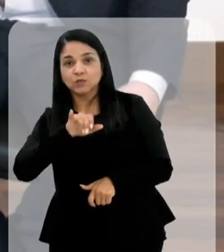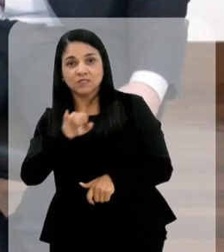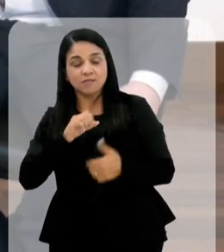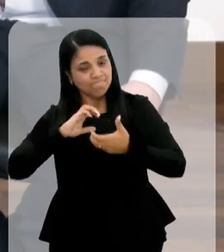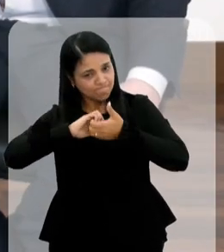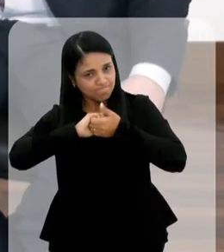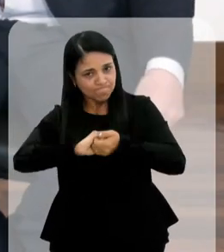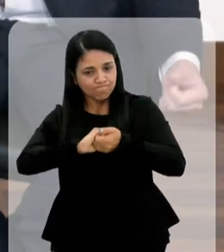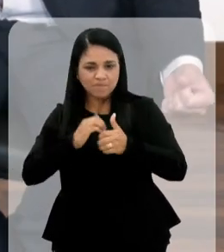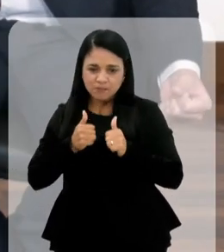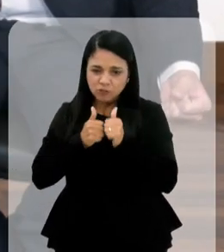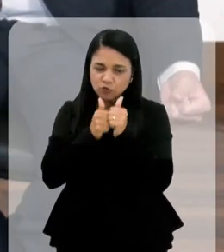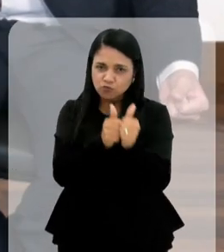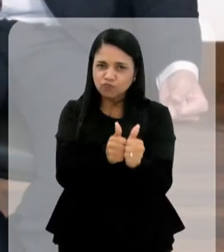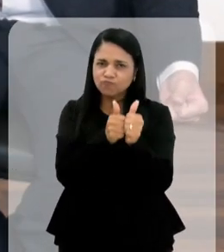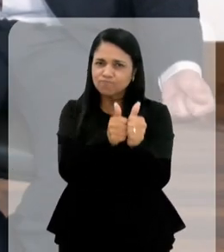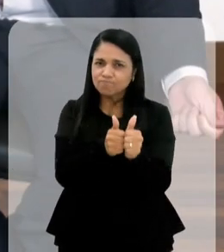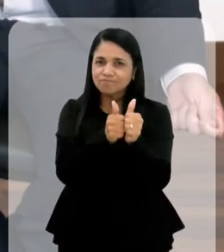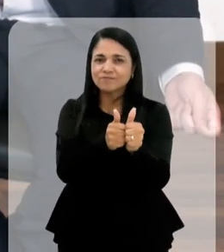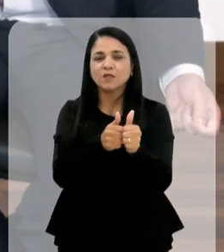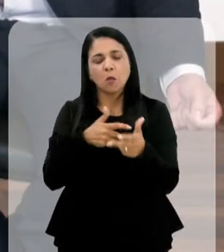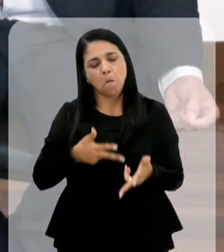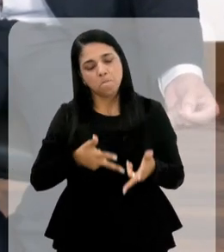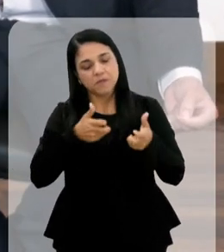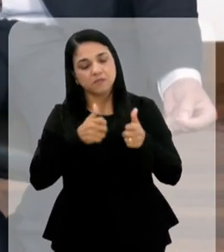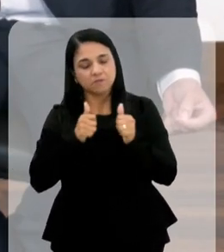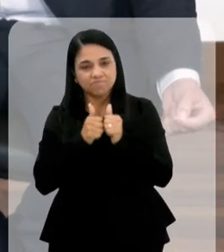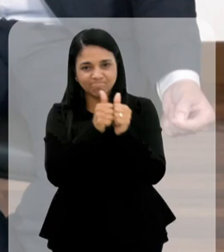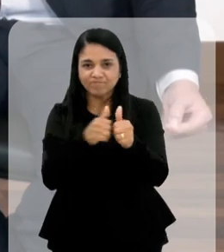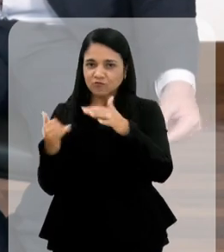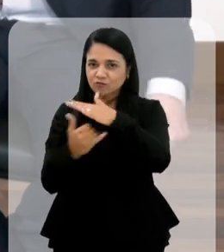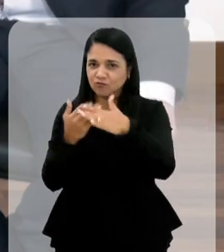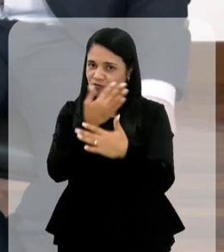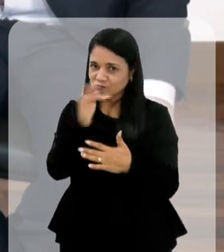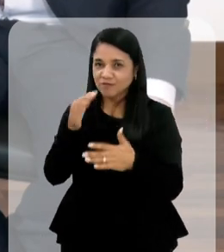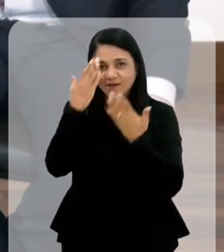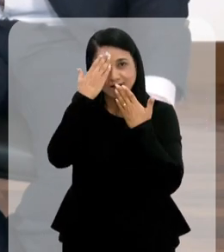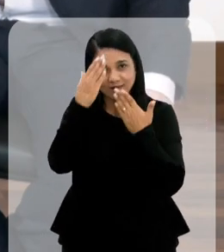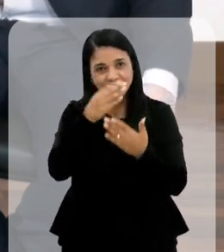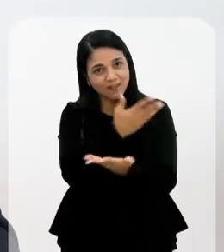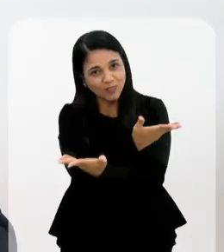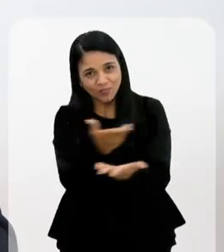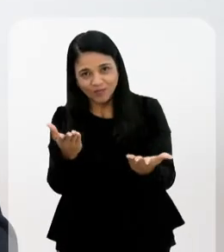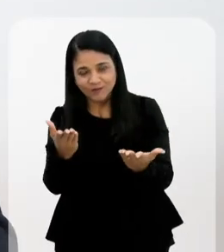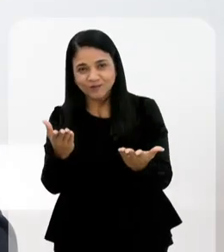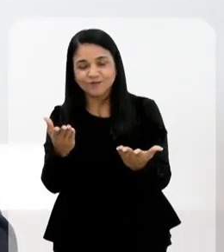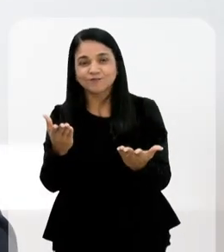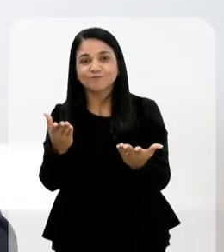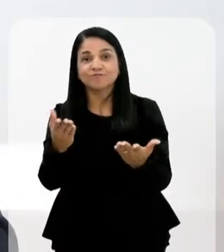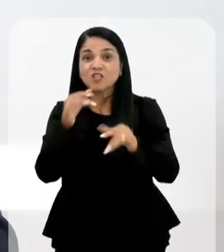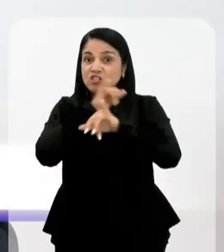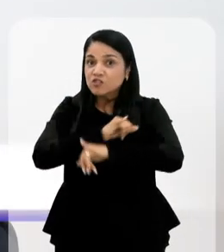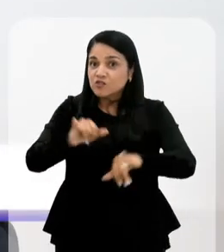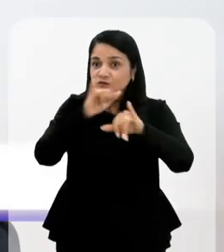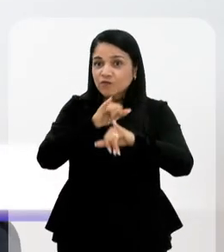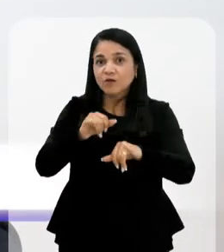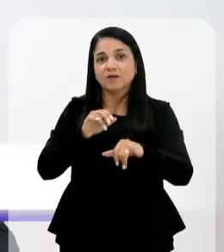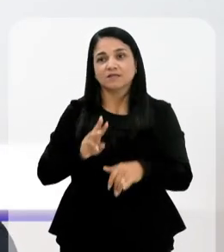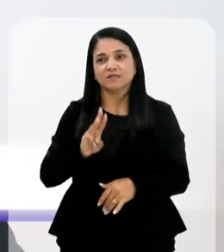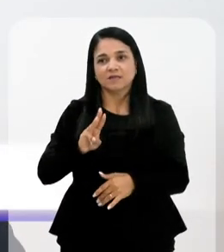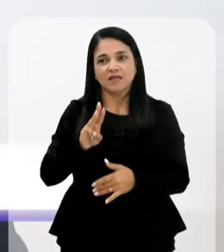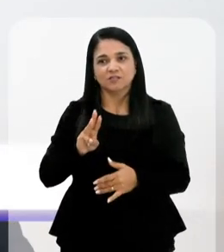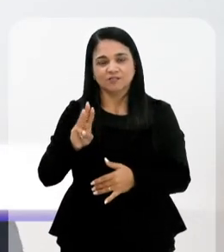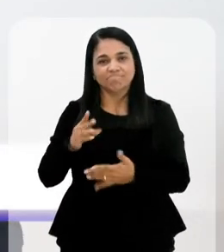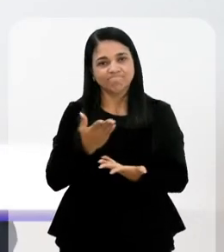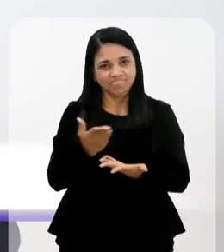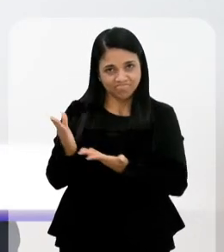você dá as mãos e caminha junto. E eu percebo o quanto você caminha junto com o Instituto. Então, queria agradecer a todos vocês. E